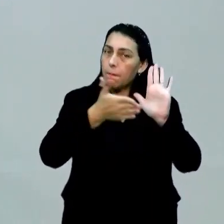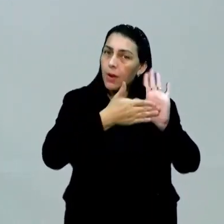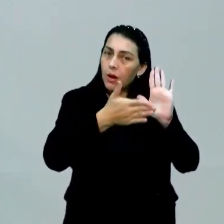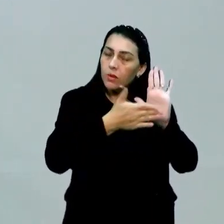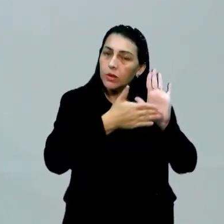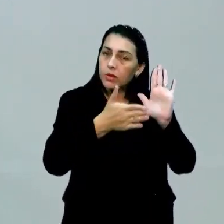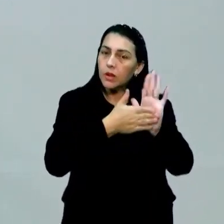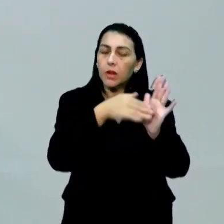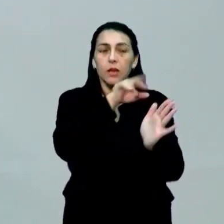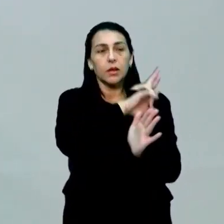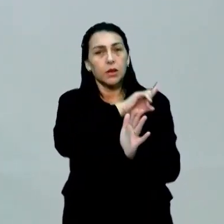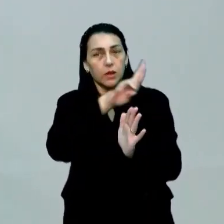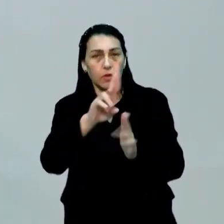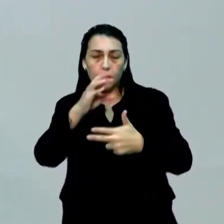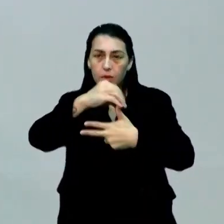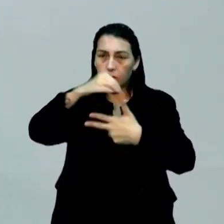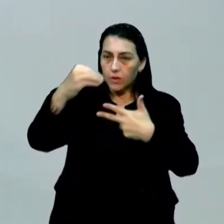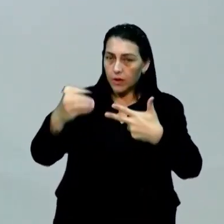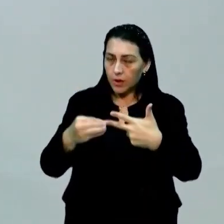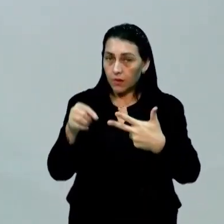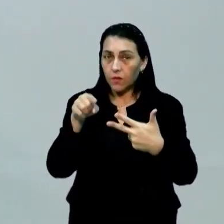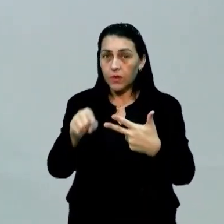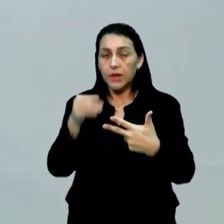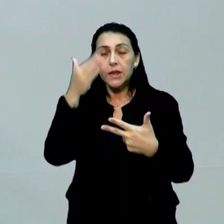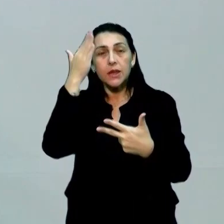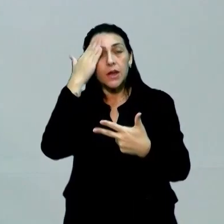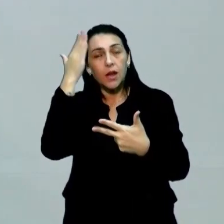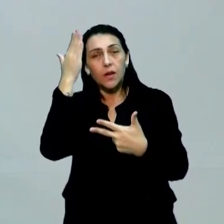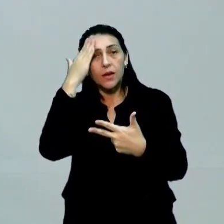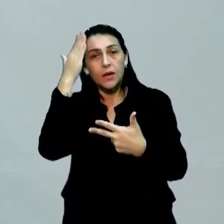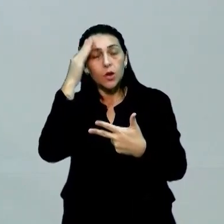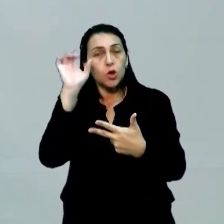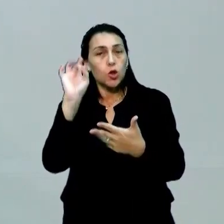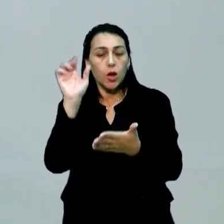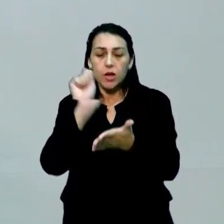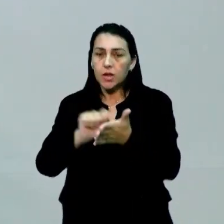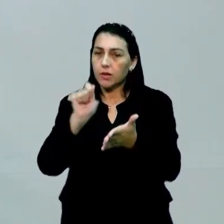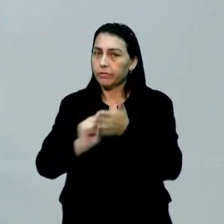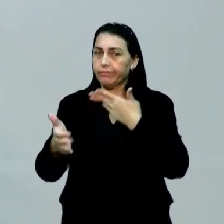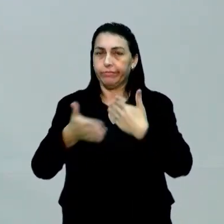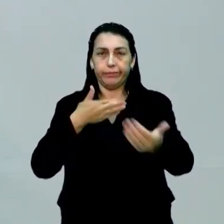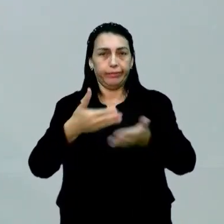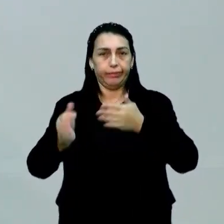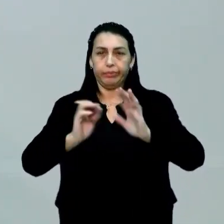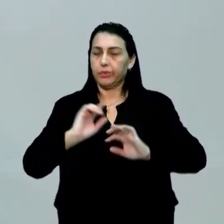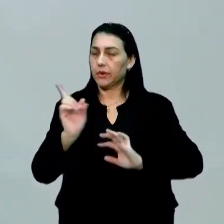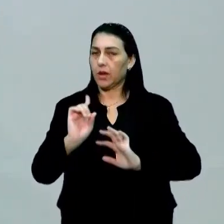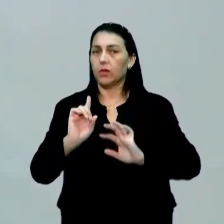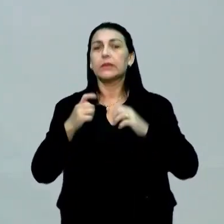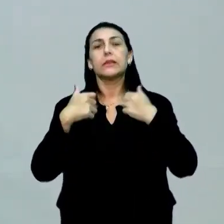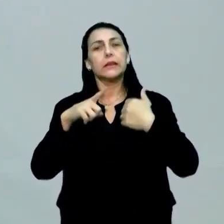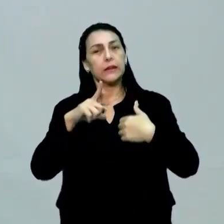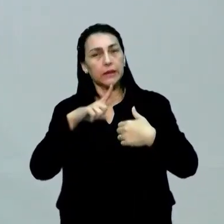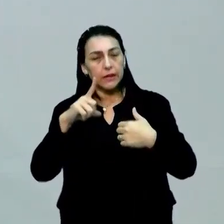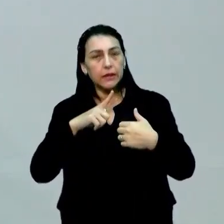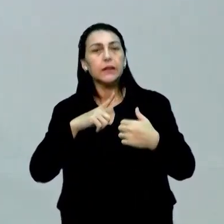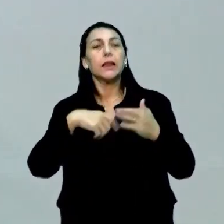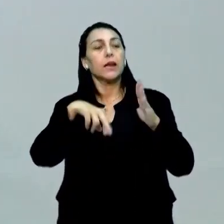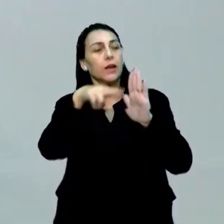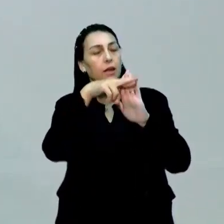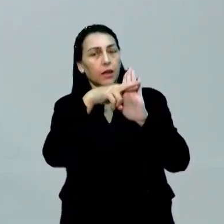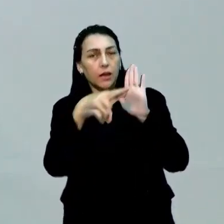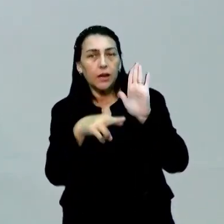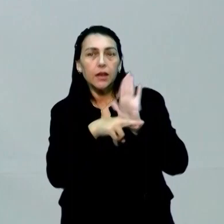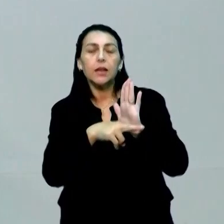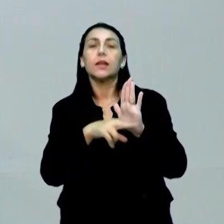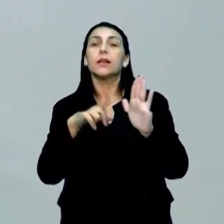nas competências do Enem. Que você saiba que você não vai escrever o seu texto de qualquer jeito. Que existe uma intenção, que você